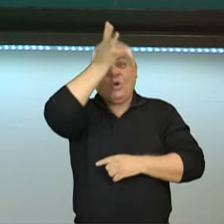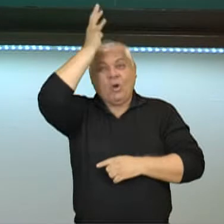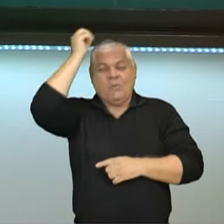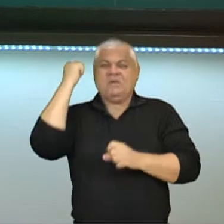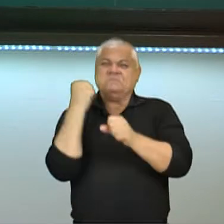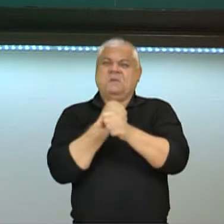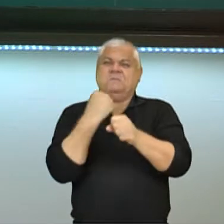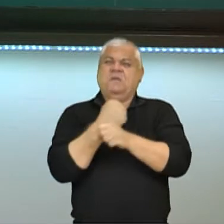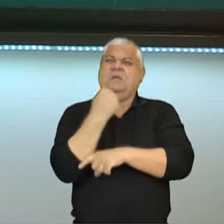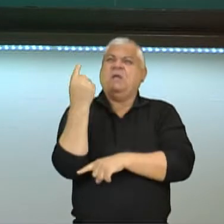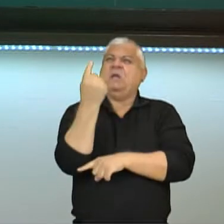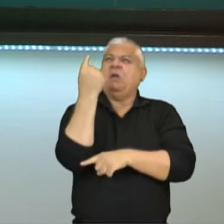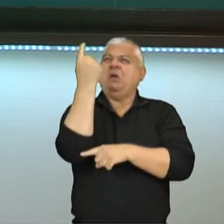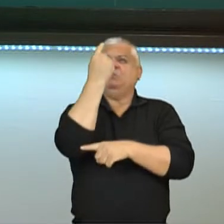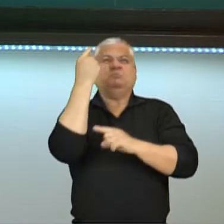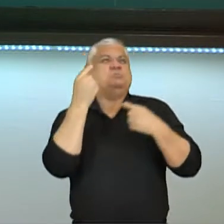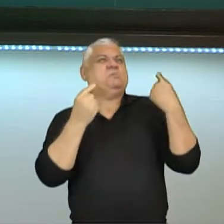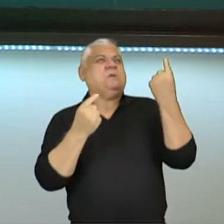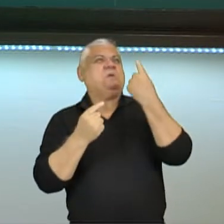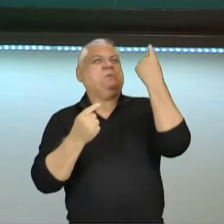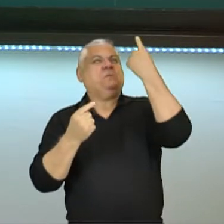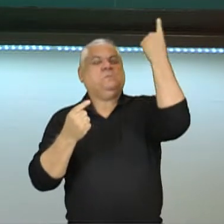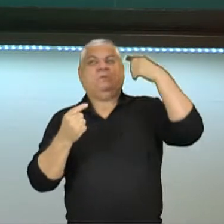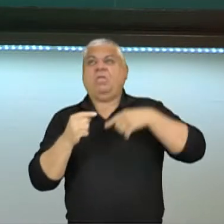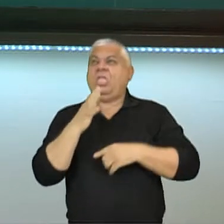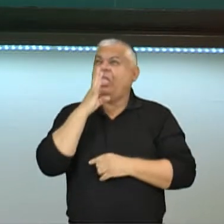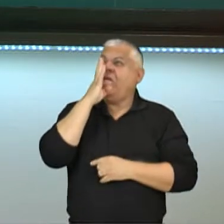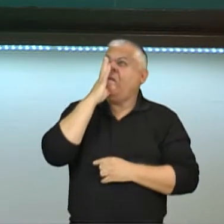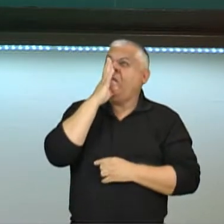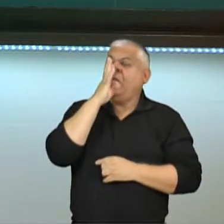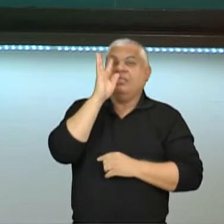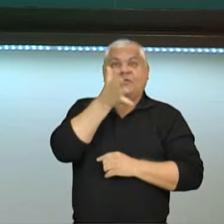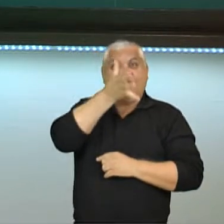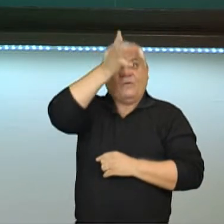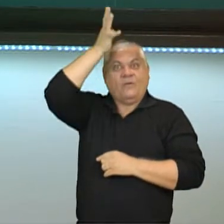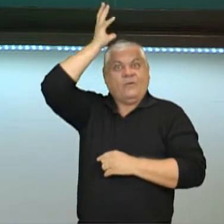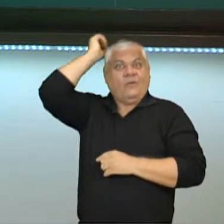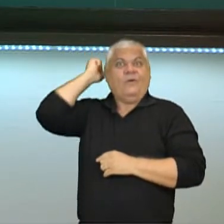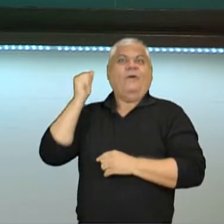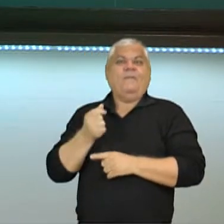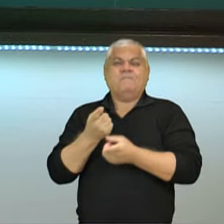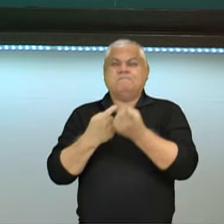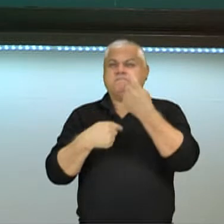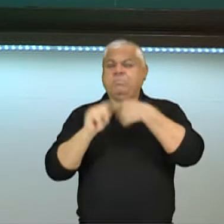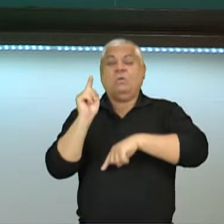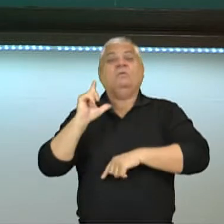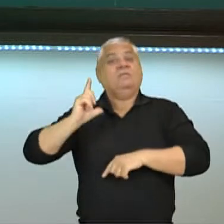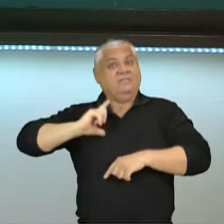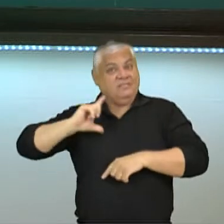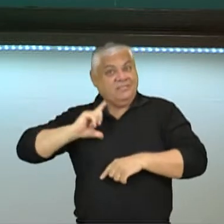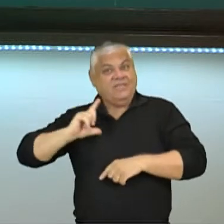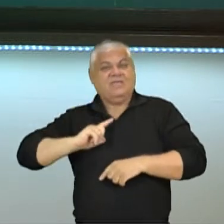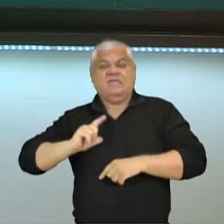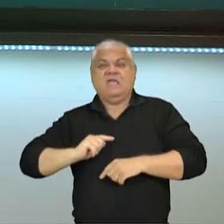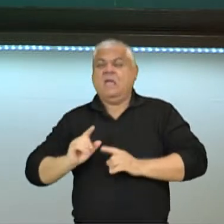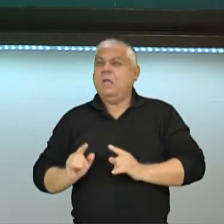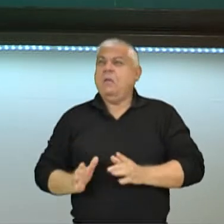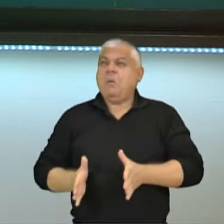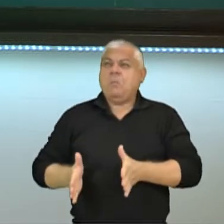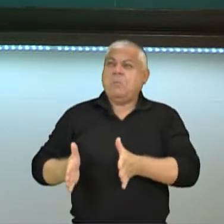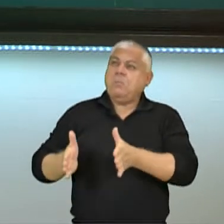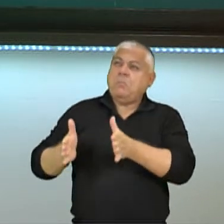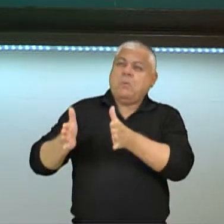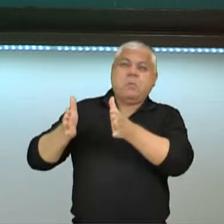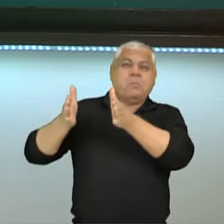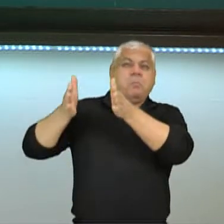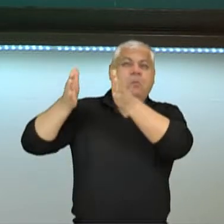gigantescas, enormes. E por isso que dentro de uma cidade romana você vai encontrar prédios. Por quê? O arco faz a distribuição